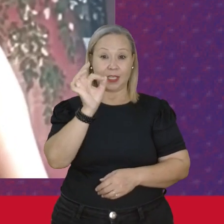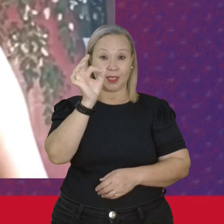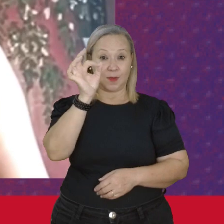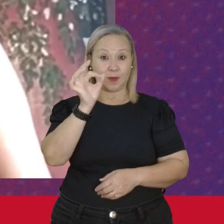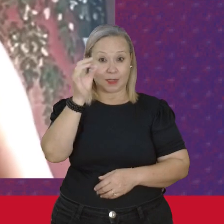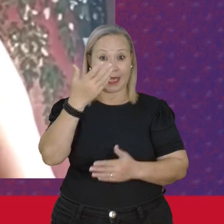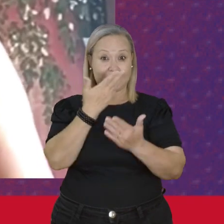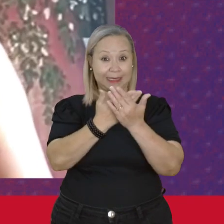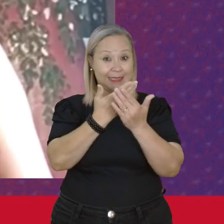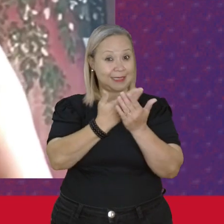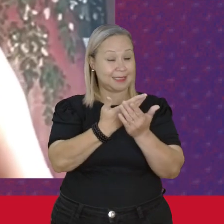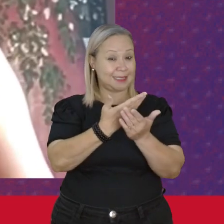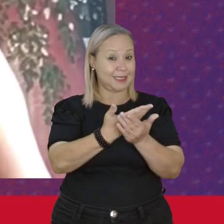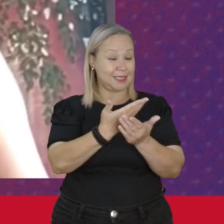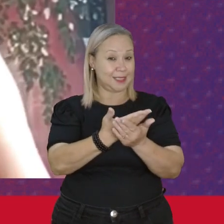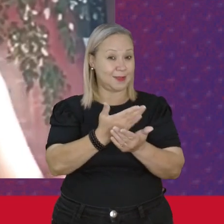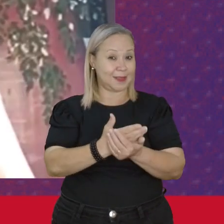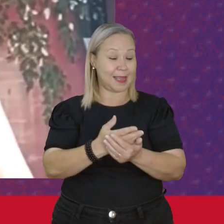chega